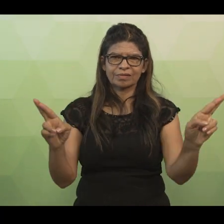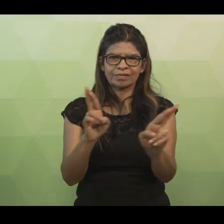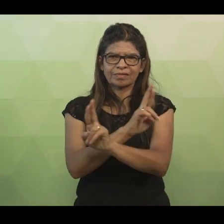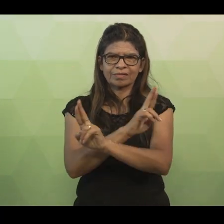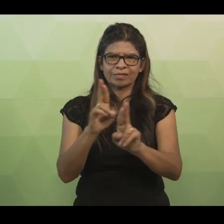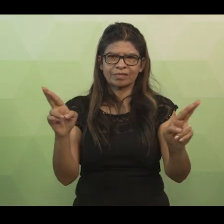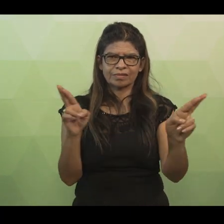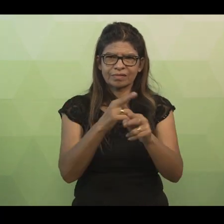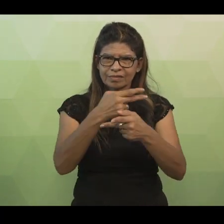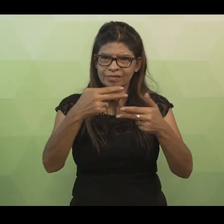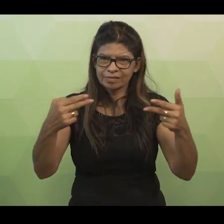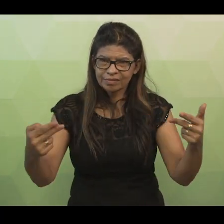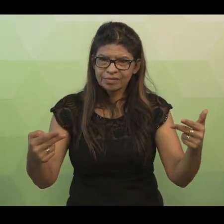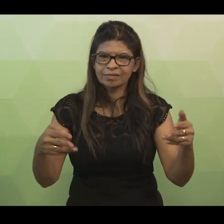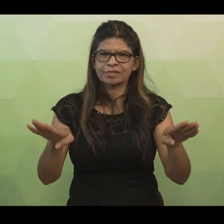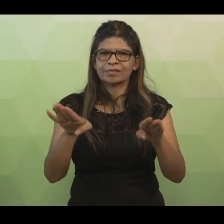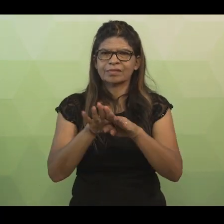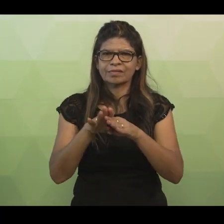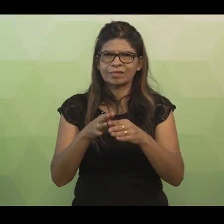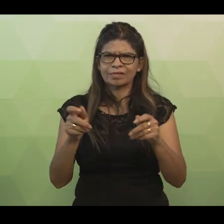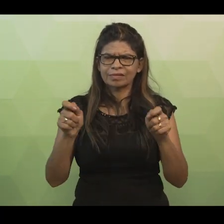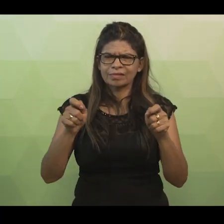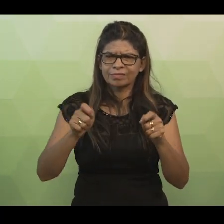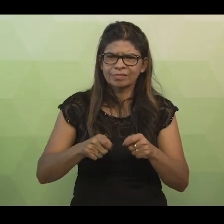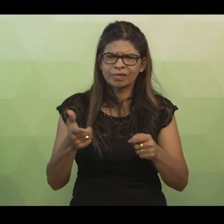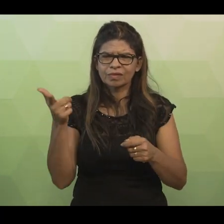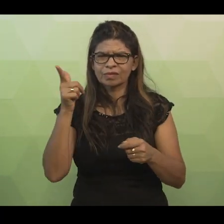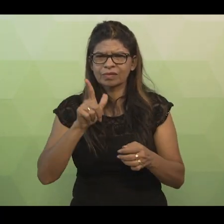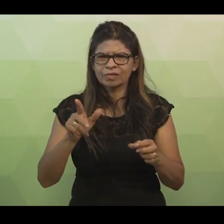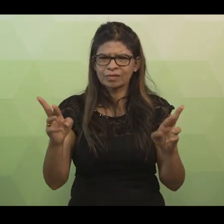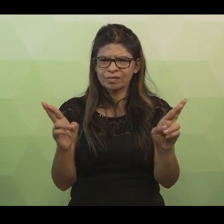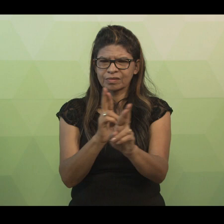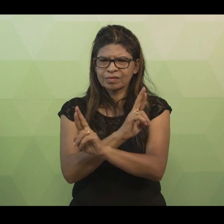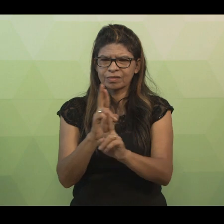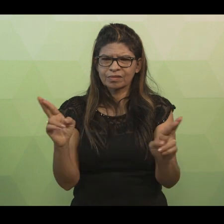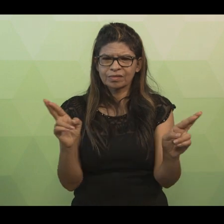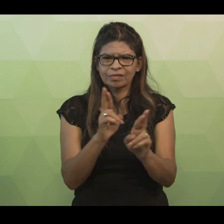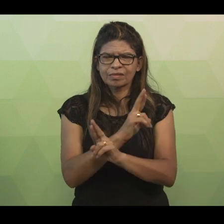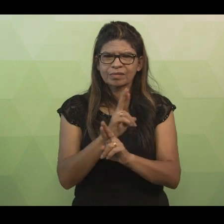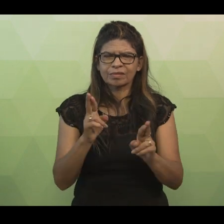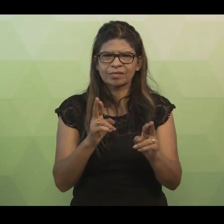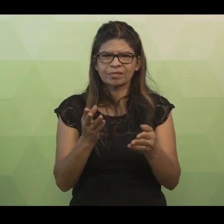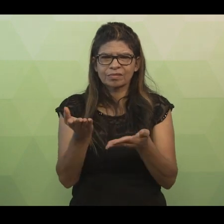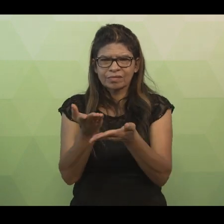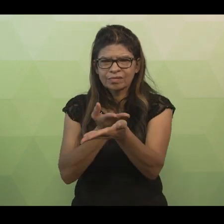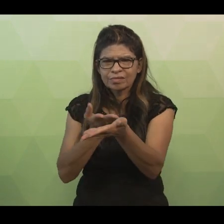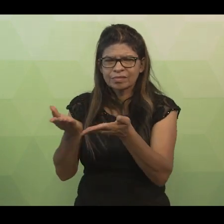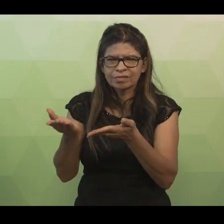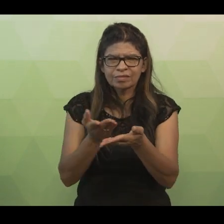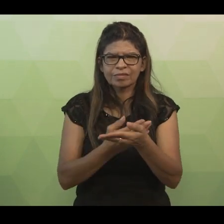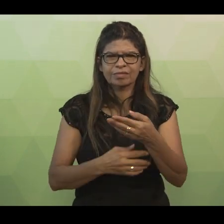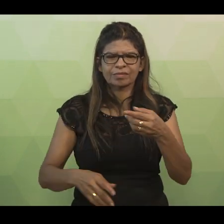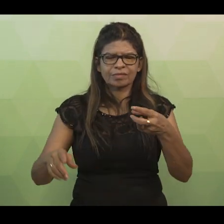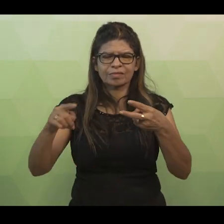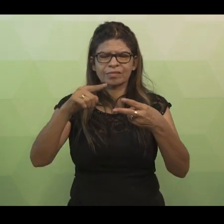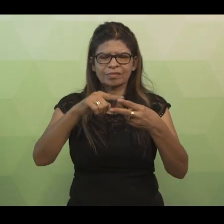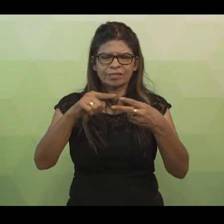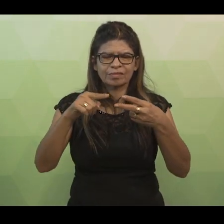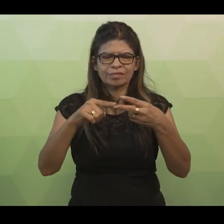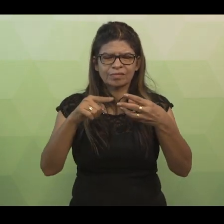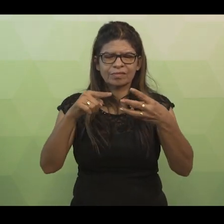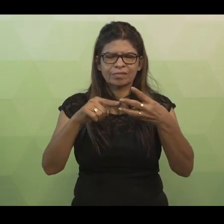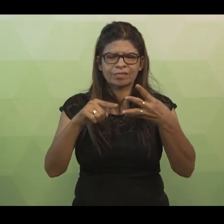Estudamos também sobre os possíveis relacionamentos entre as classes, relacionamento por associação, agregação, por